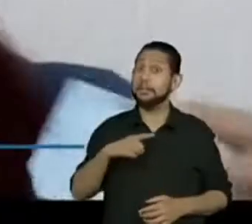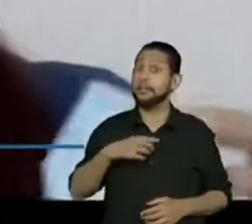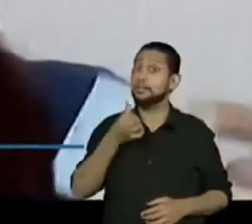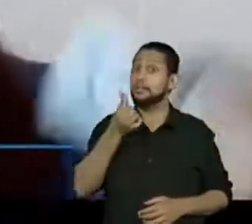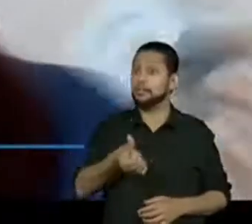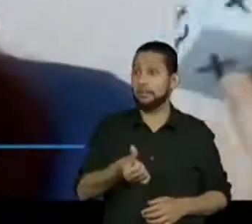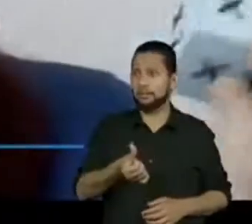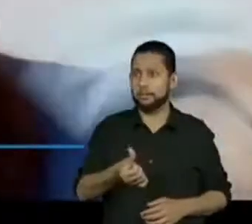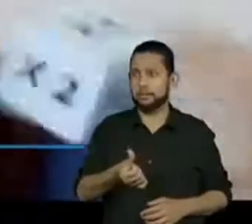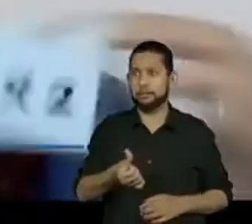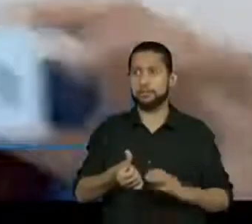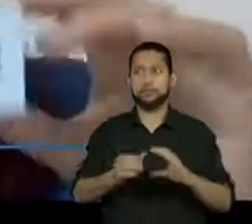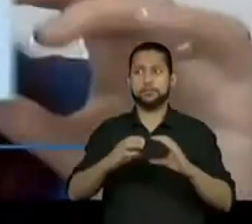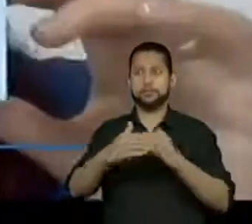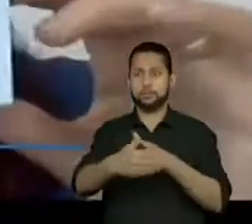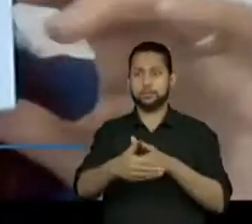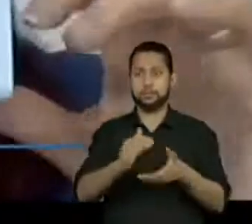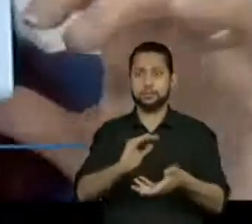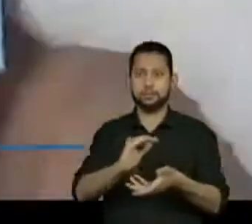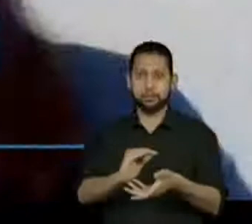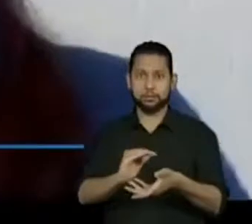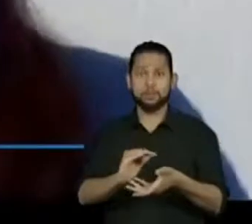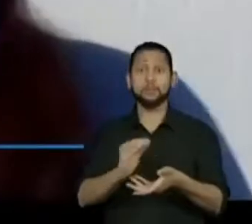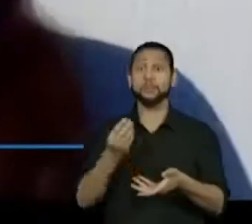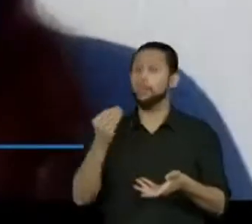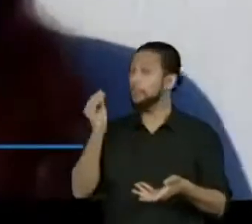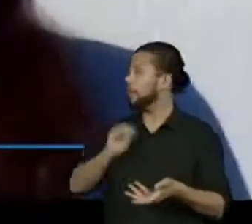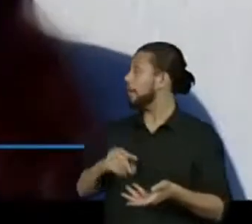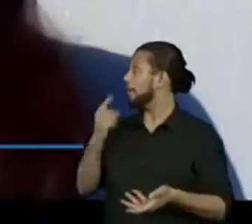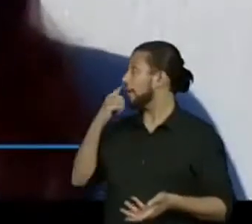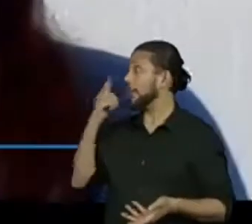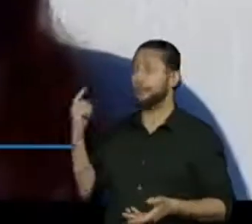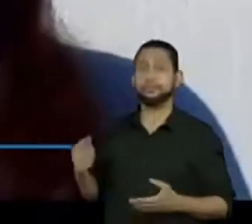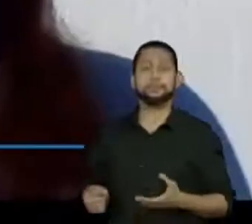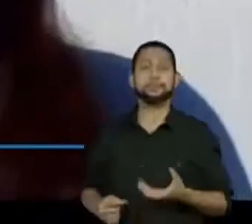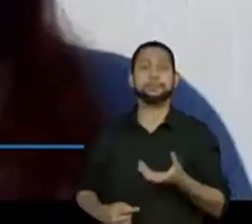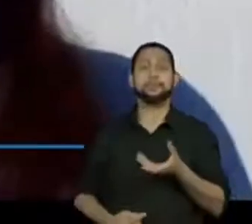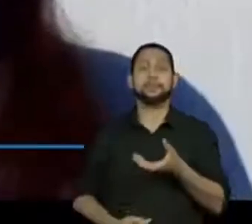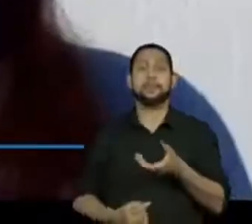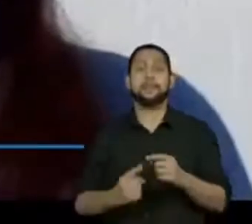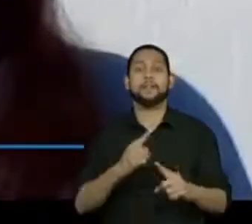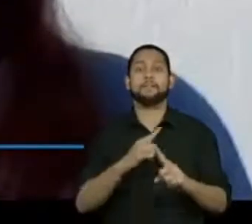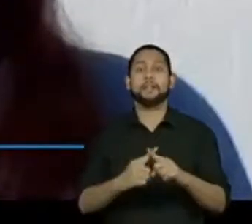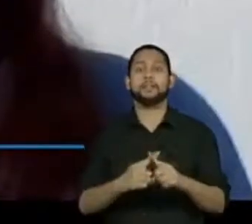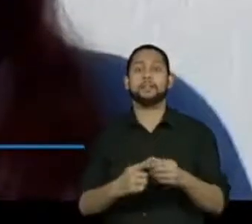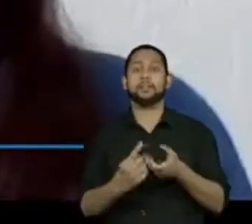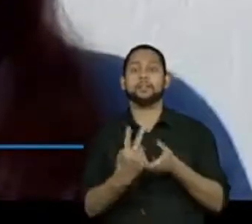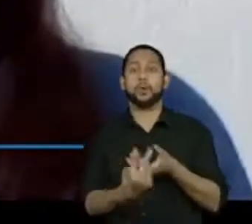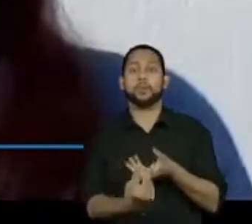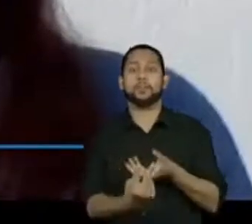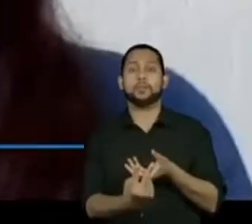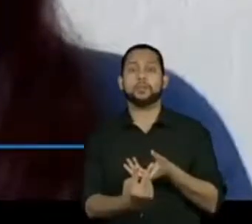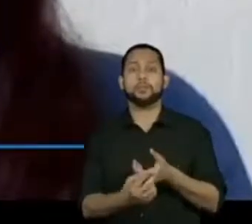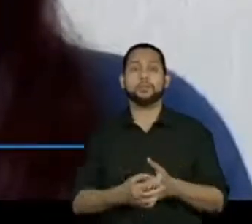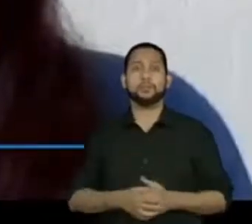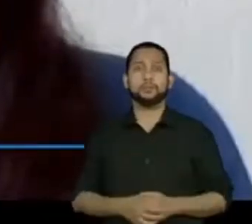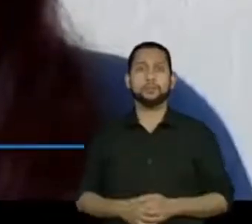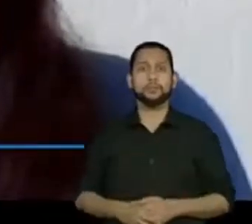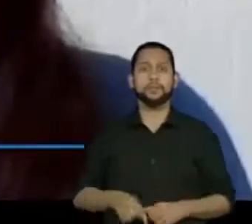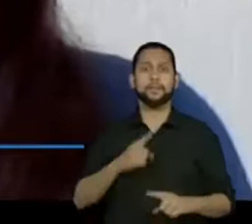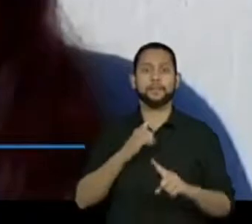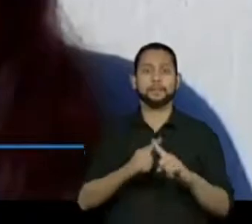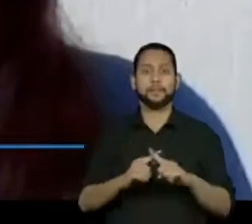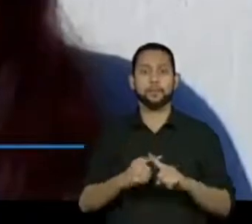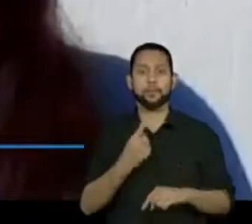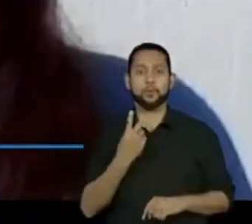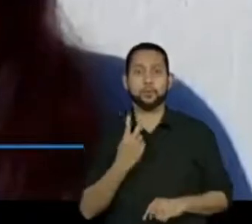faces. Em cada uma das faces, vocês vão colocar um comando. Vocês podem colocar vezes